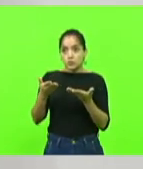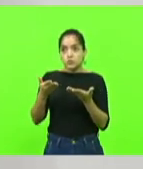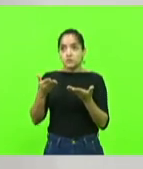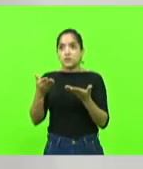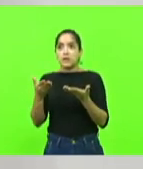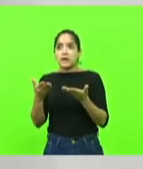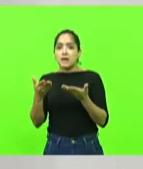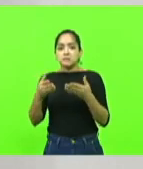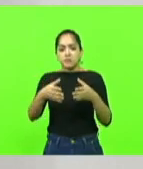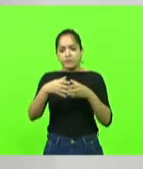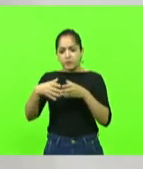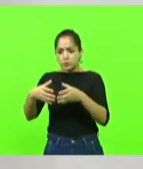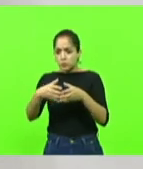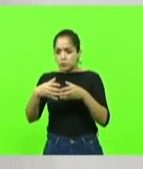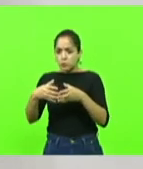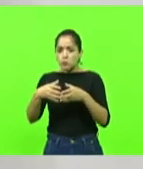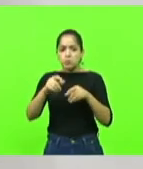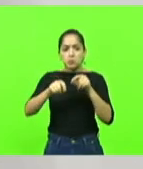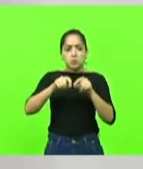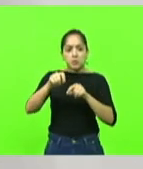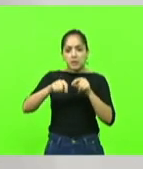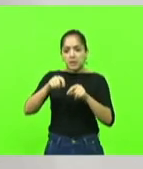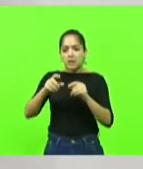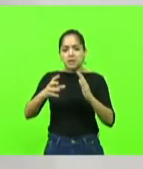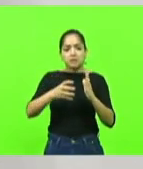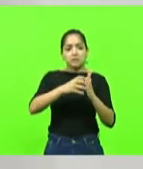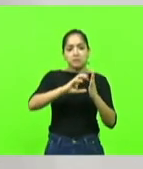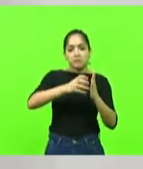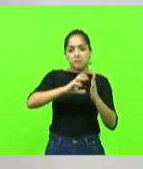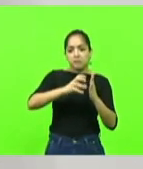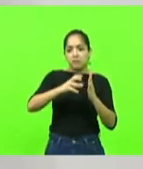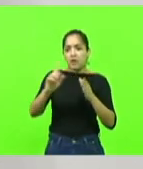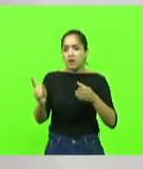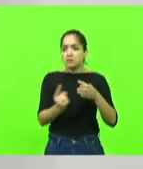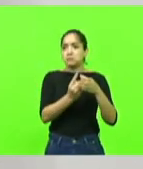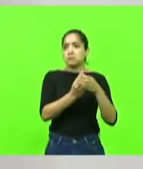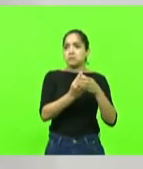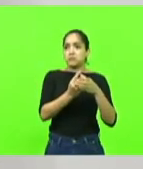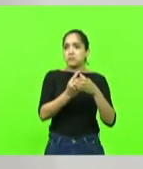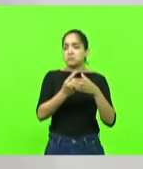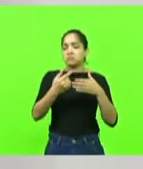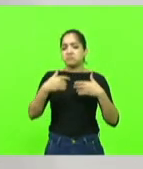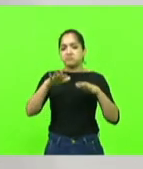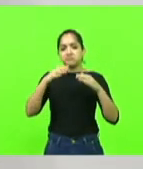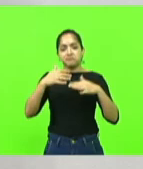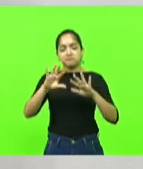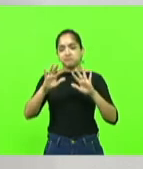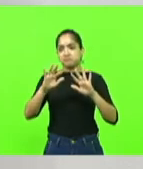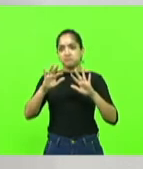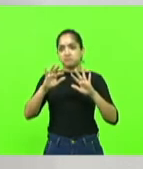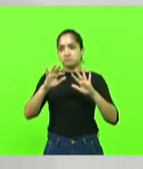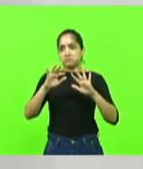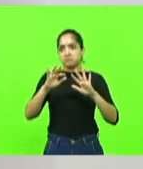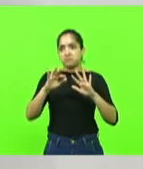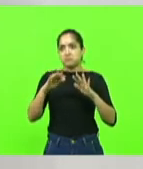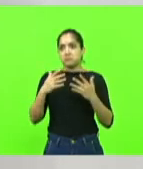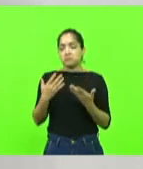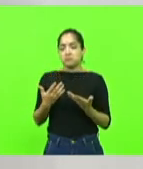coligações, quem que vai ficar em qual partido, que dane-se para mim isso. Eu não estou nem aí.